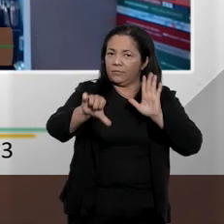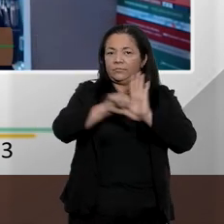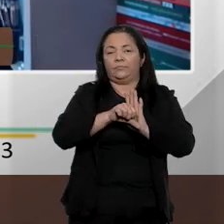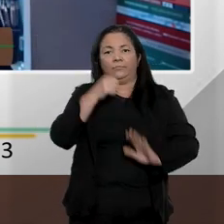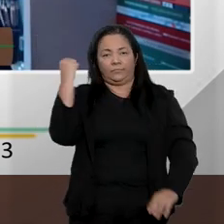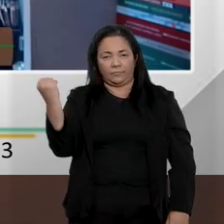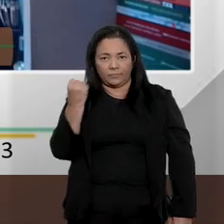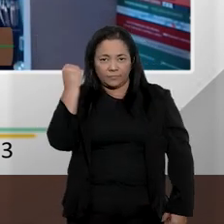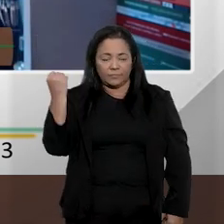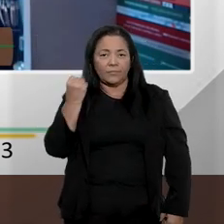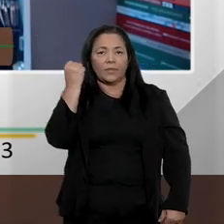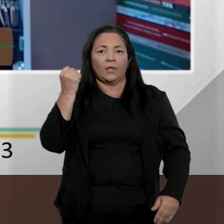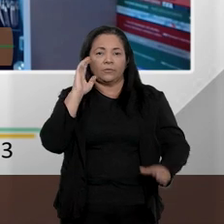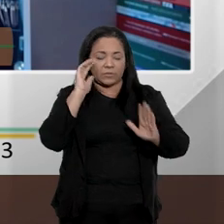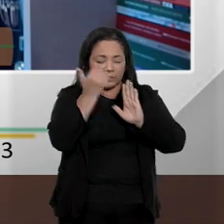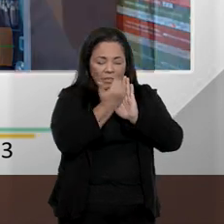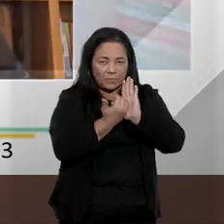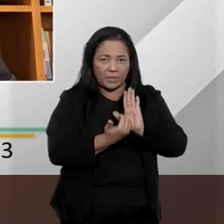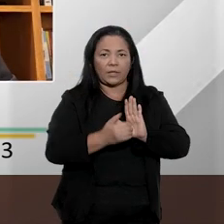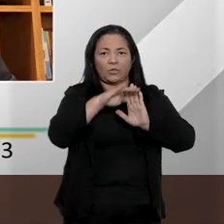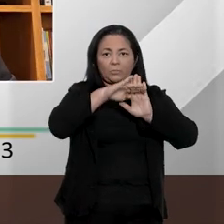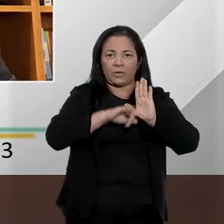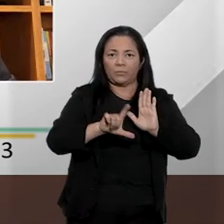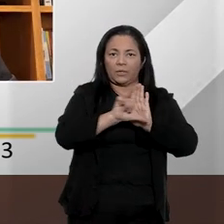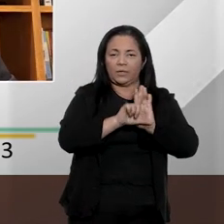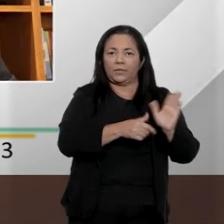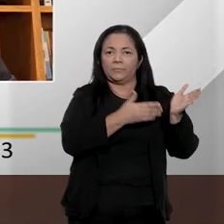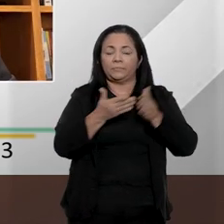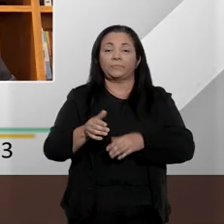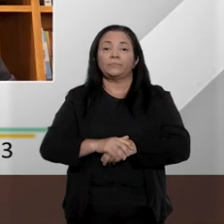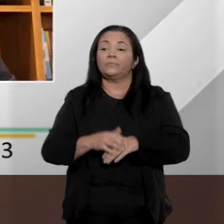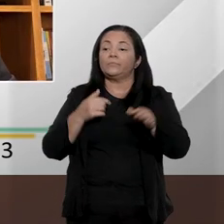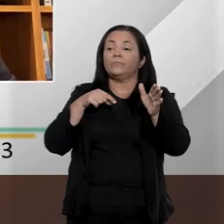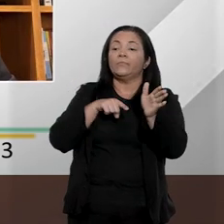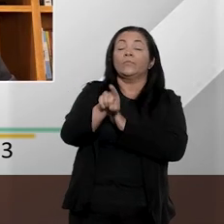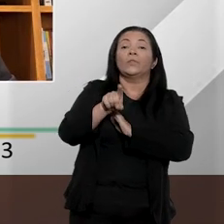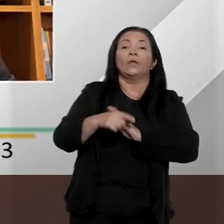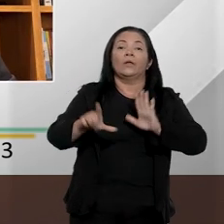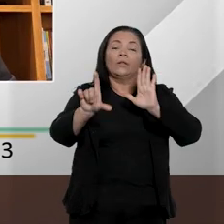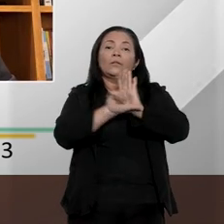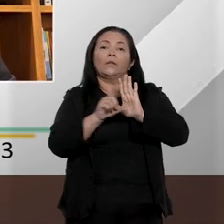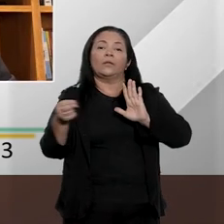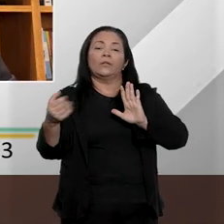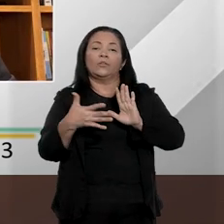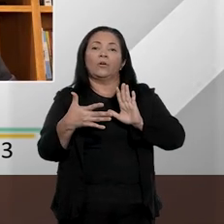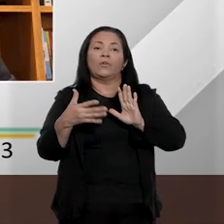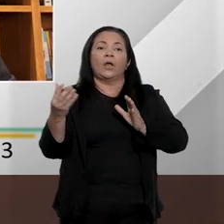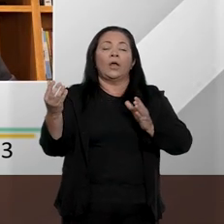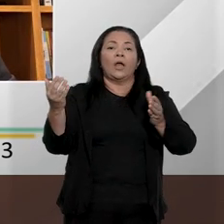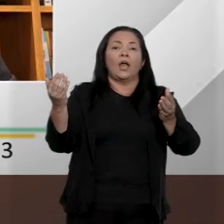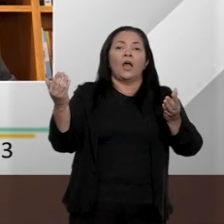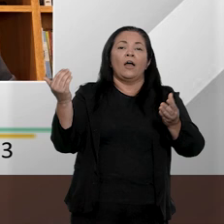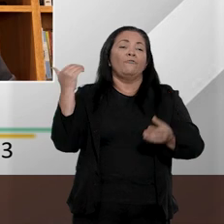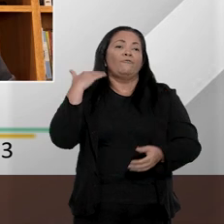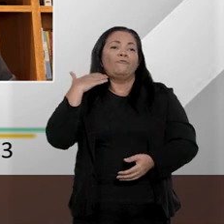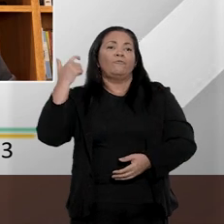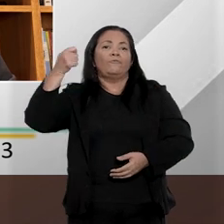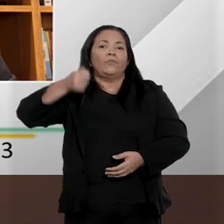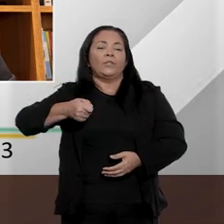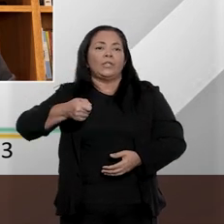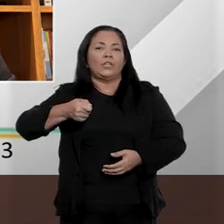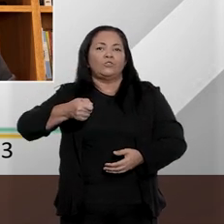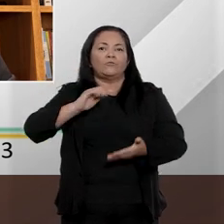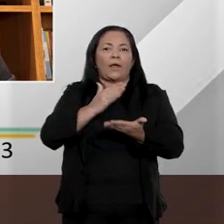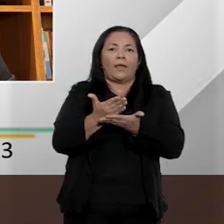né, considerando os parâmetros da própria lei. A nova legislação, professor Vinícius, também aborda como é que o magistrado deve proceder